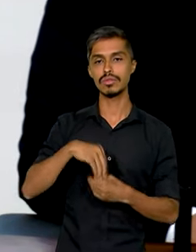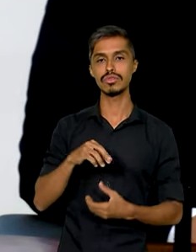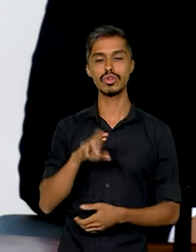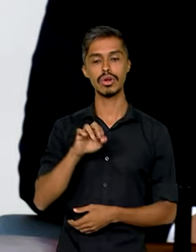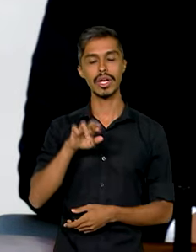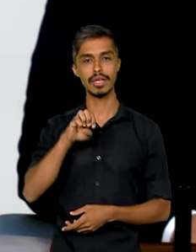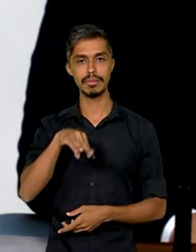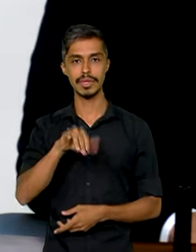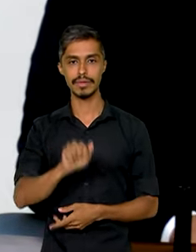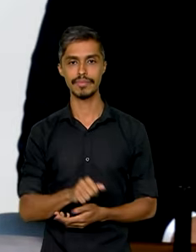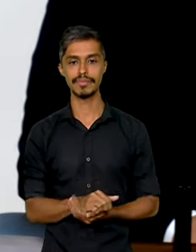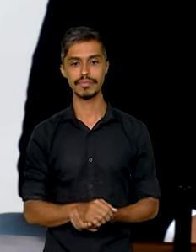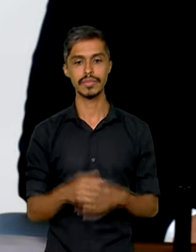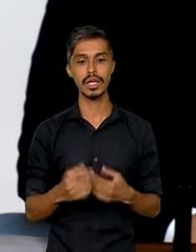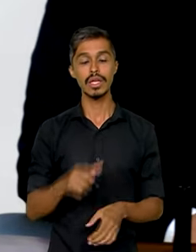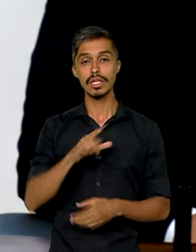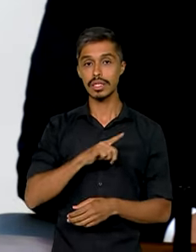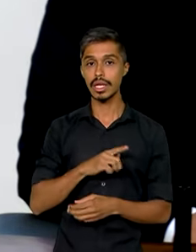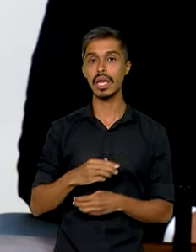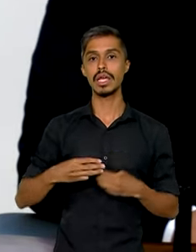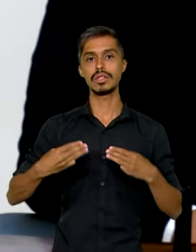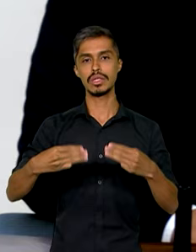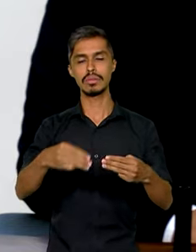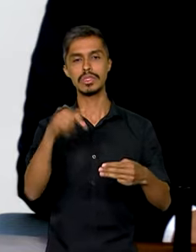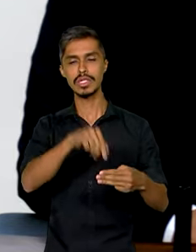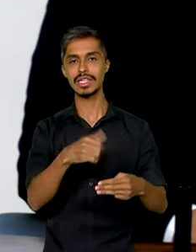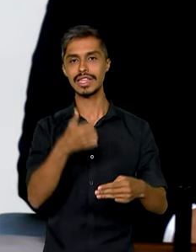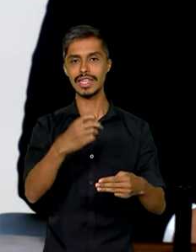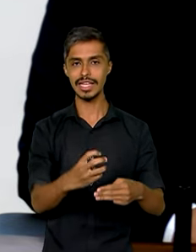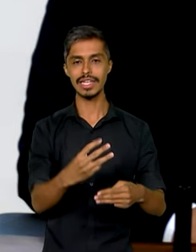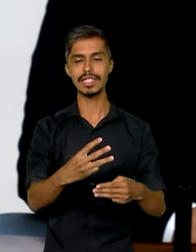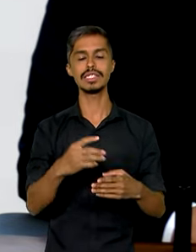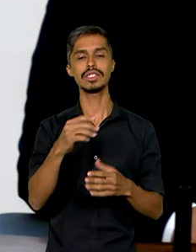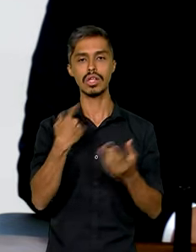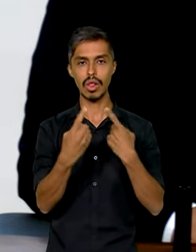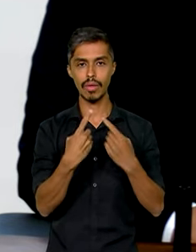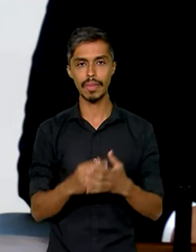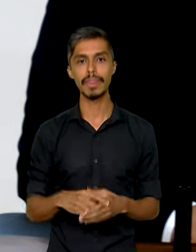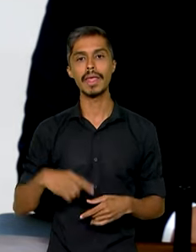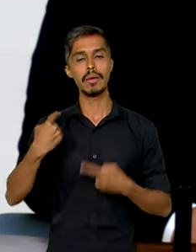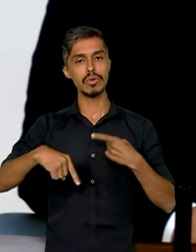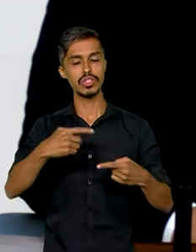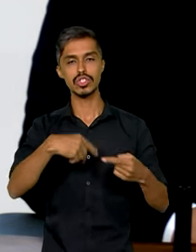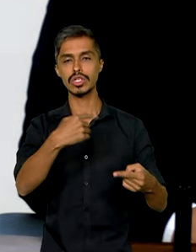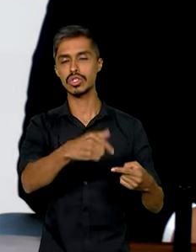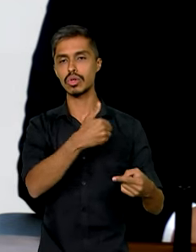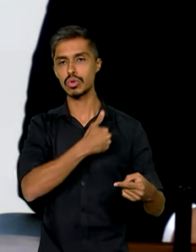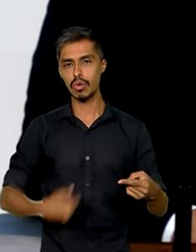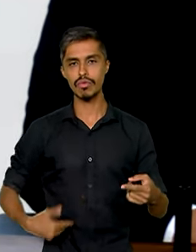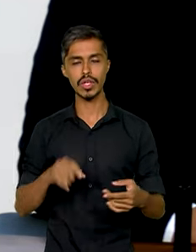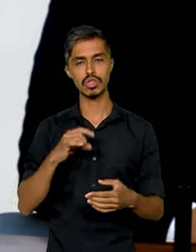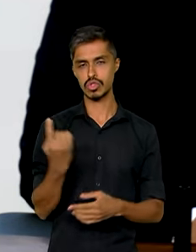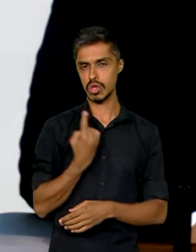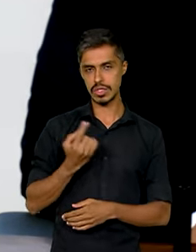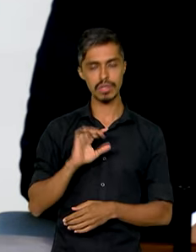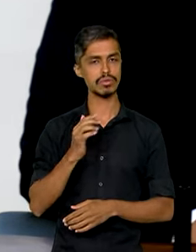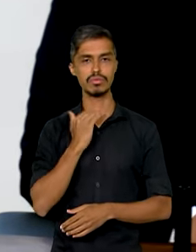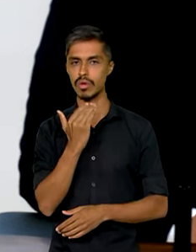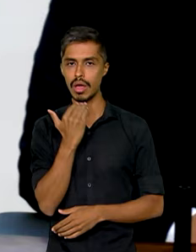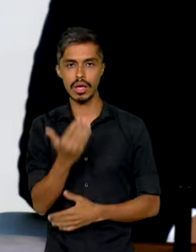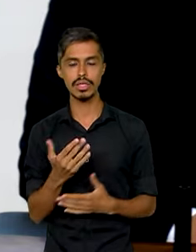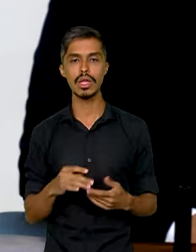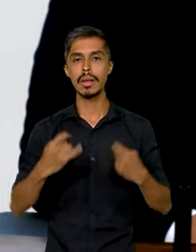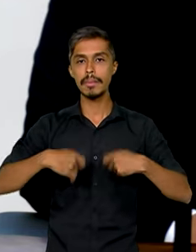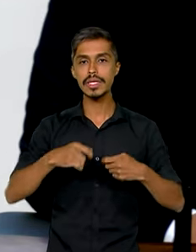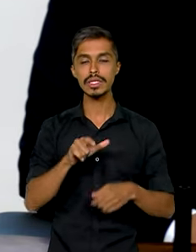São 13 ministérios discutindo essa temática. Não se constrói política pública sozinho, não se constrói política pública sem ouvir